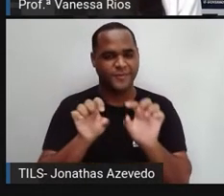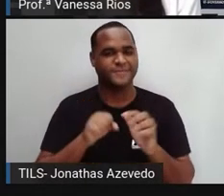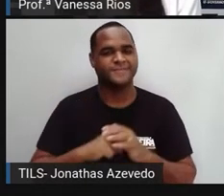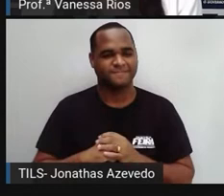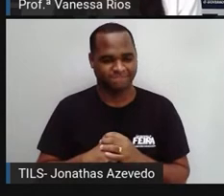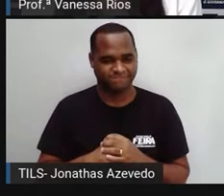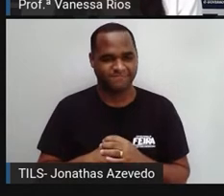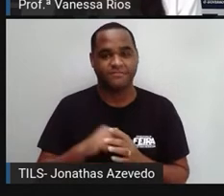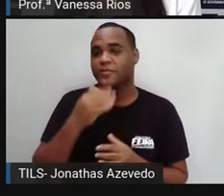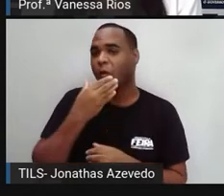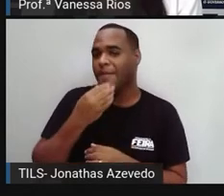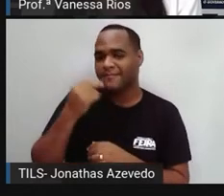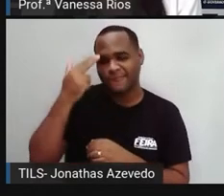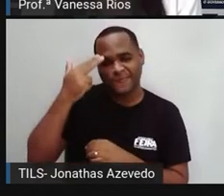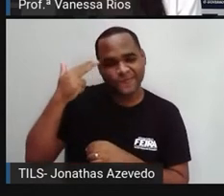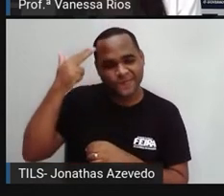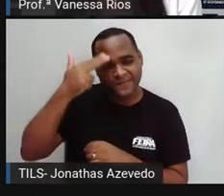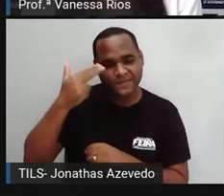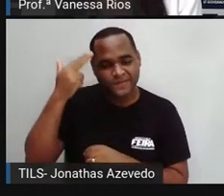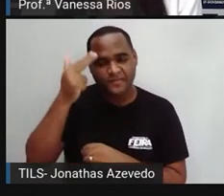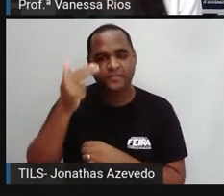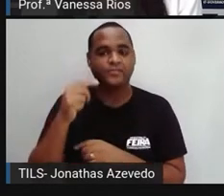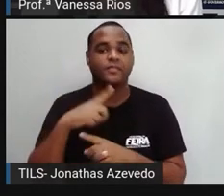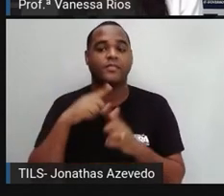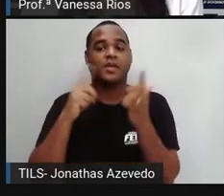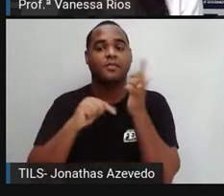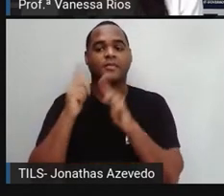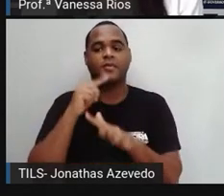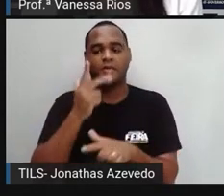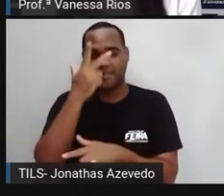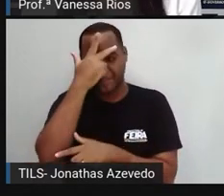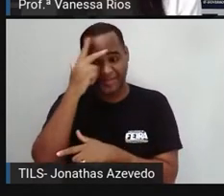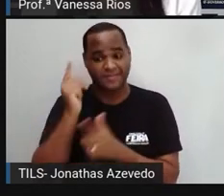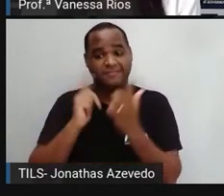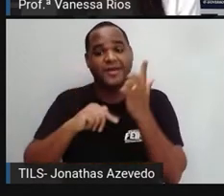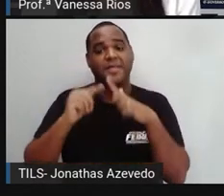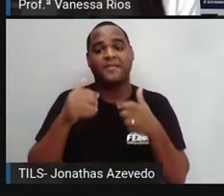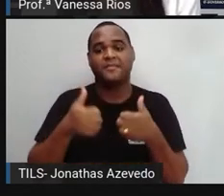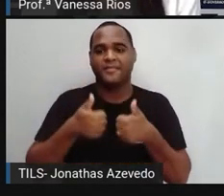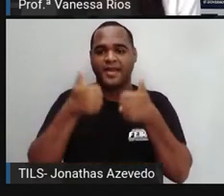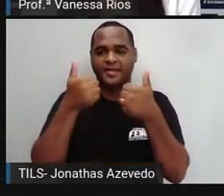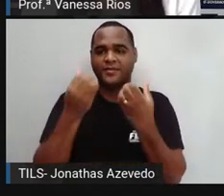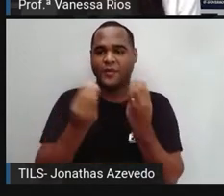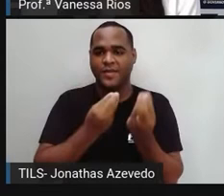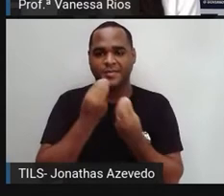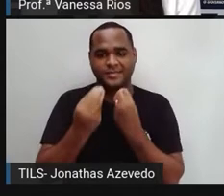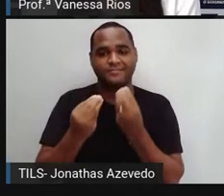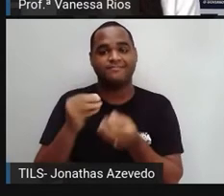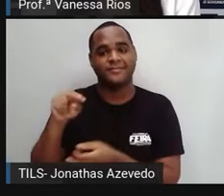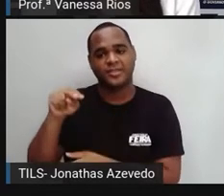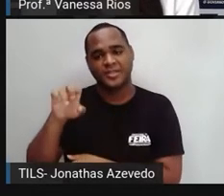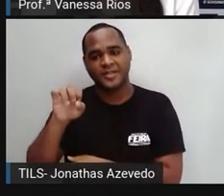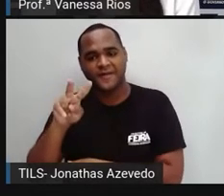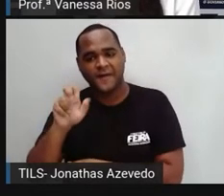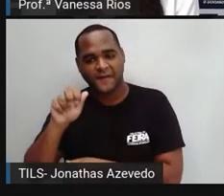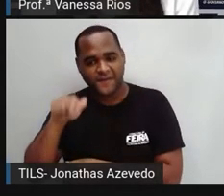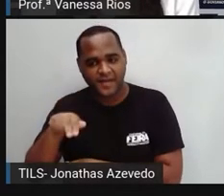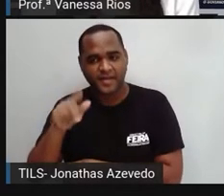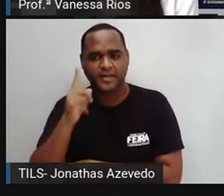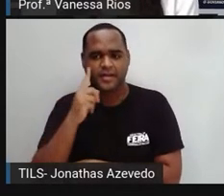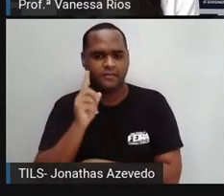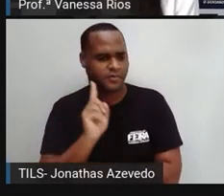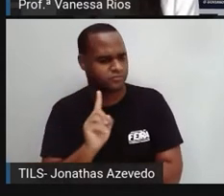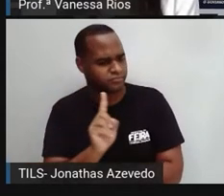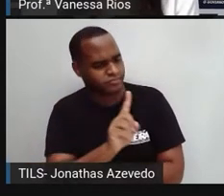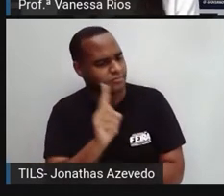sonhava com um dia em que sua loja ficaria cheia de clientes. Nirvan Mulick passou em frente à loja e